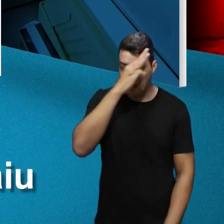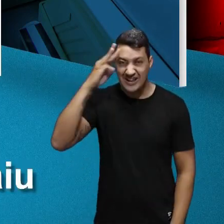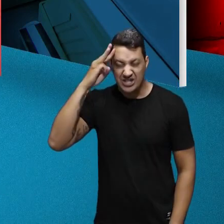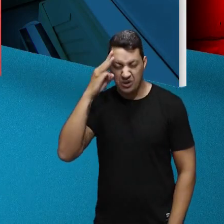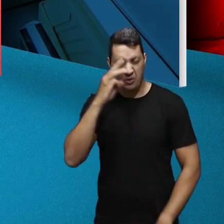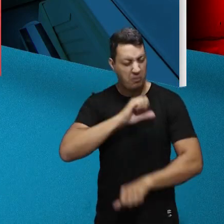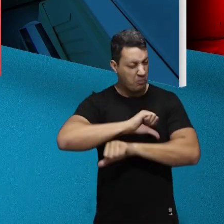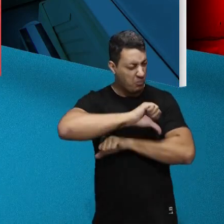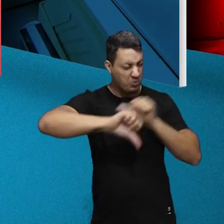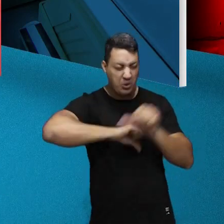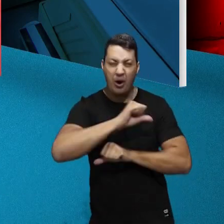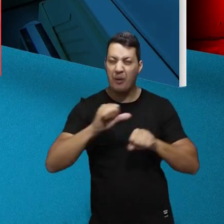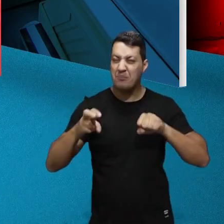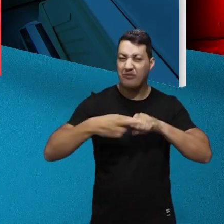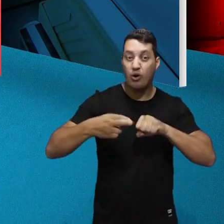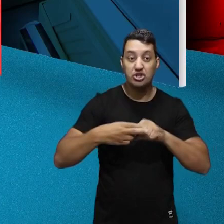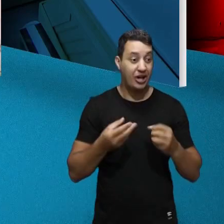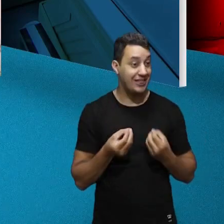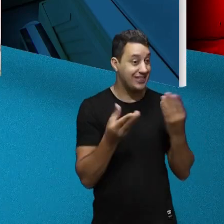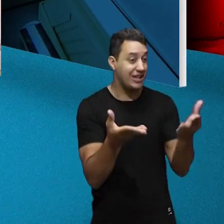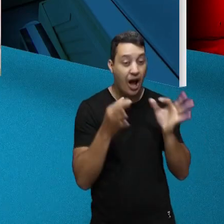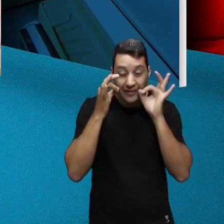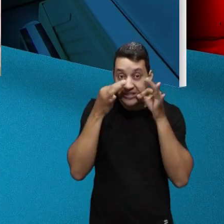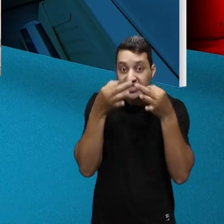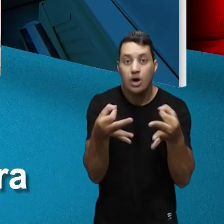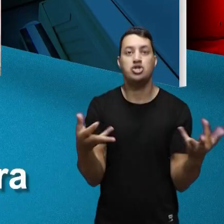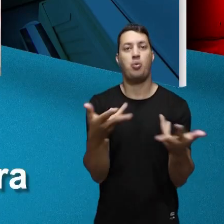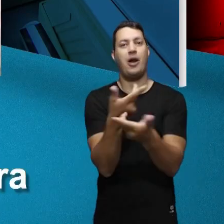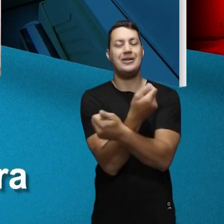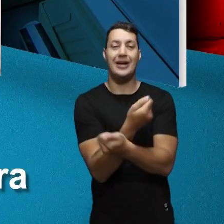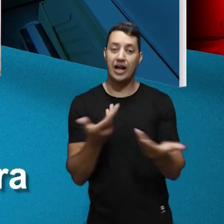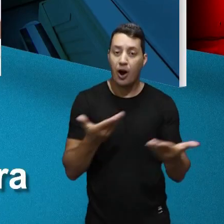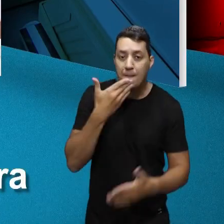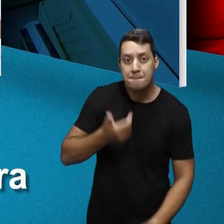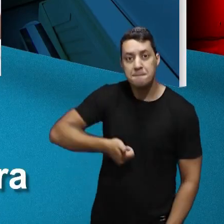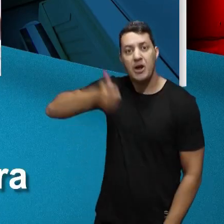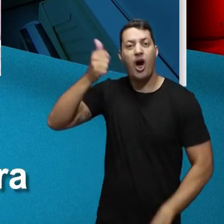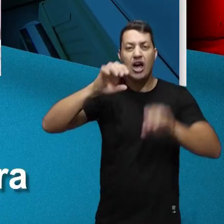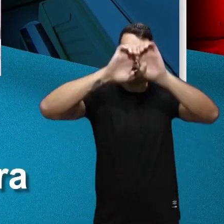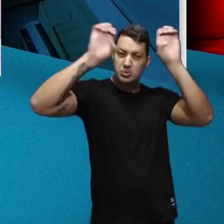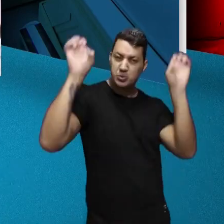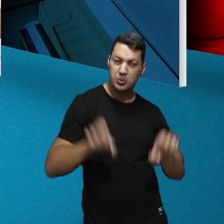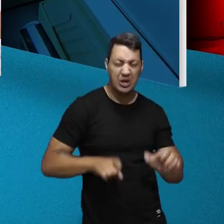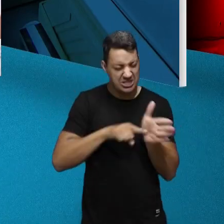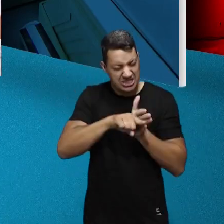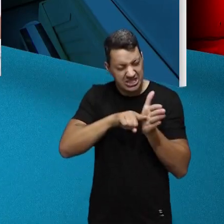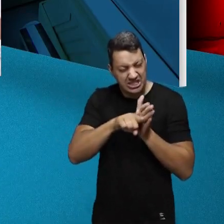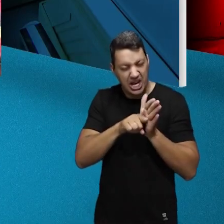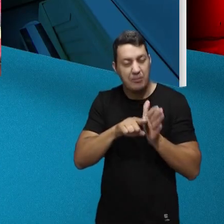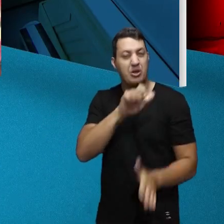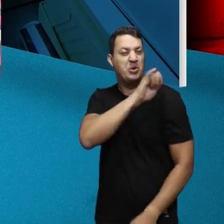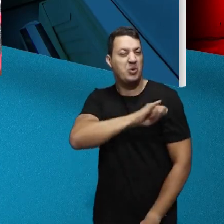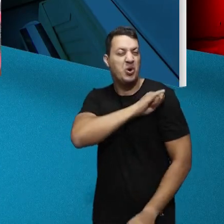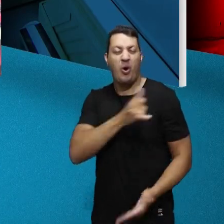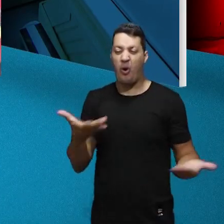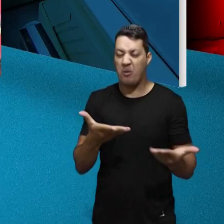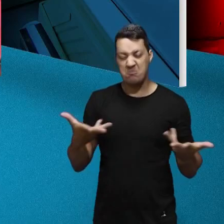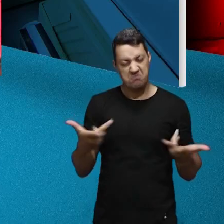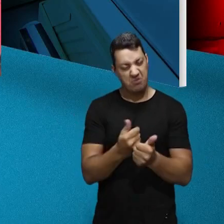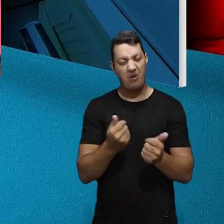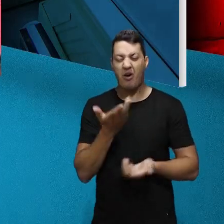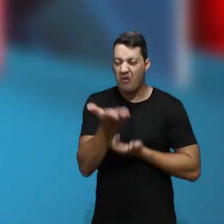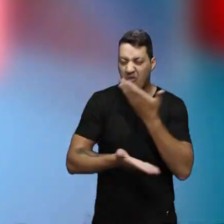Belco Rojo saiu do estado crítico, oferecendo às pessoas uma atenção de qualidade e a melhor estrutura de exames do Rio, que bate